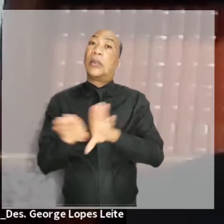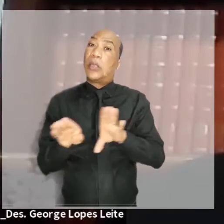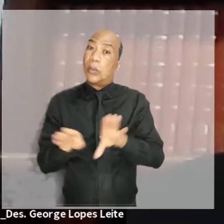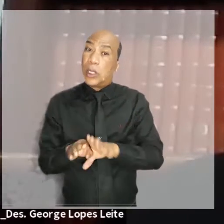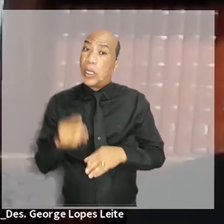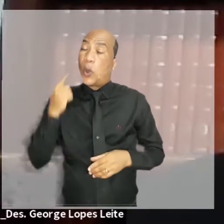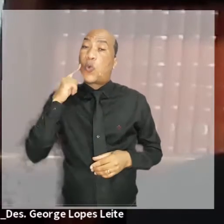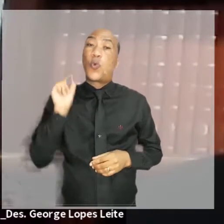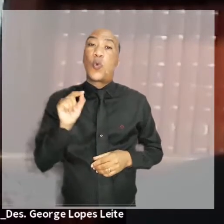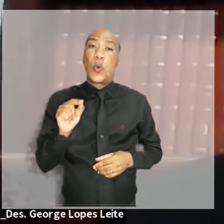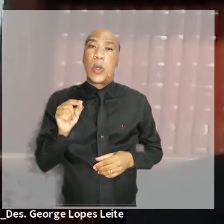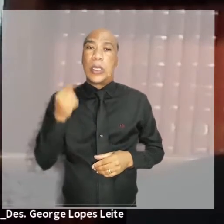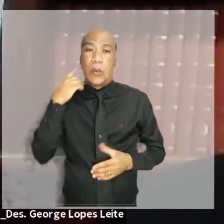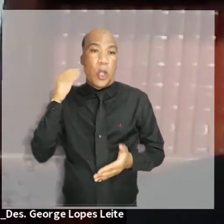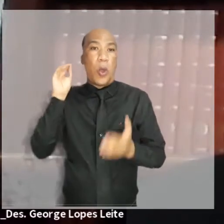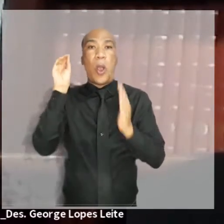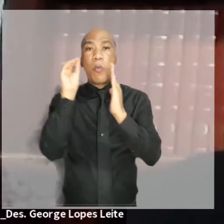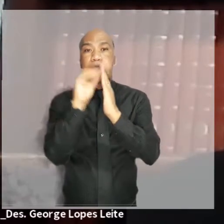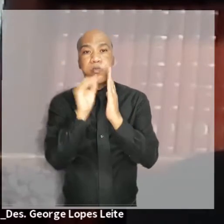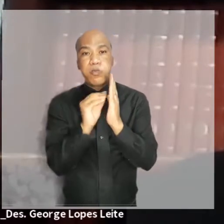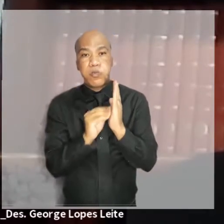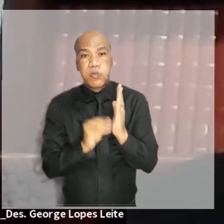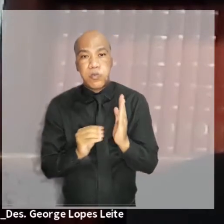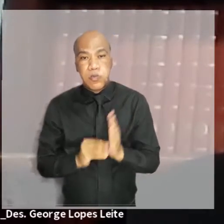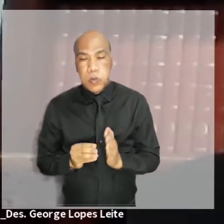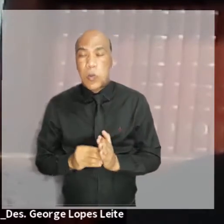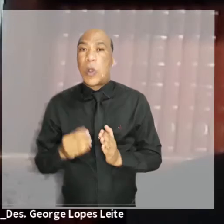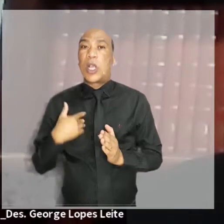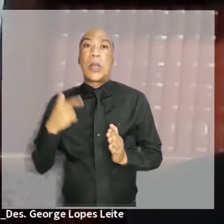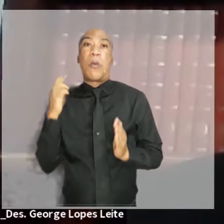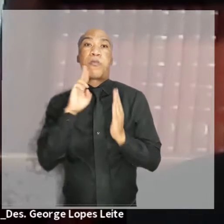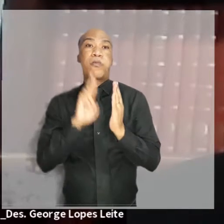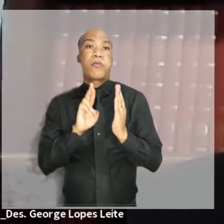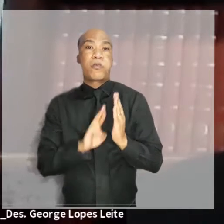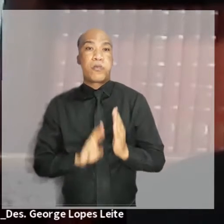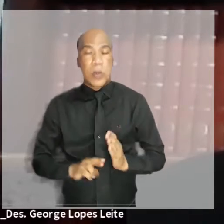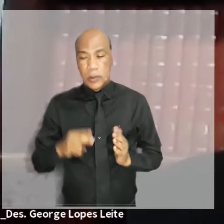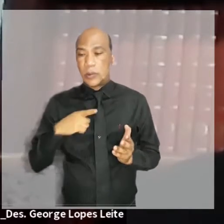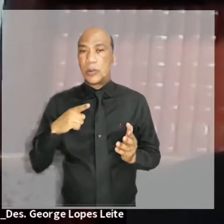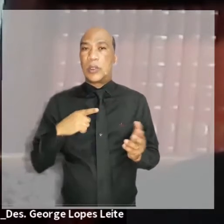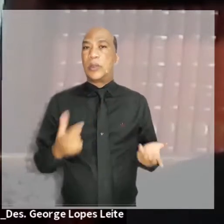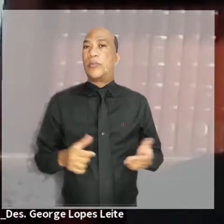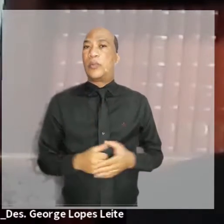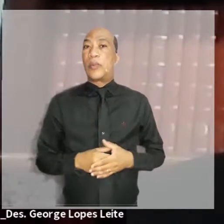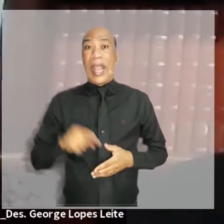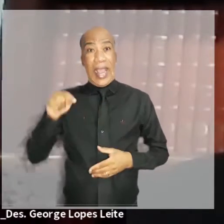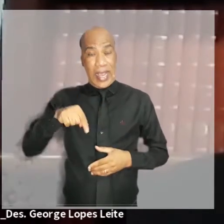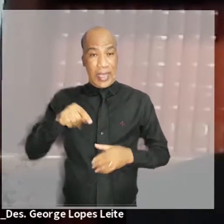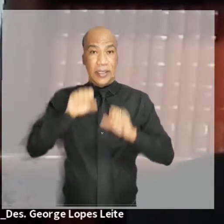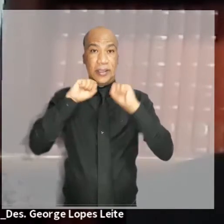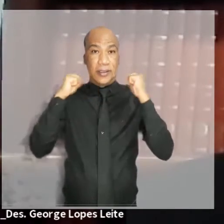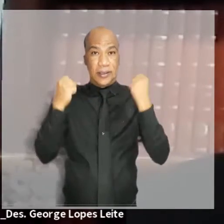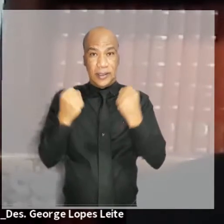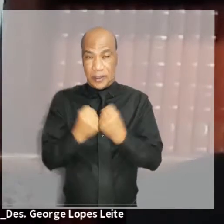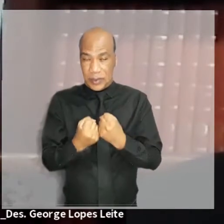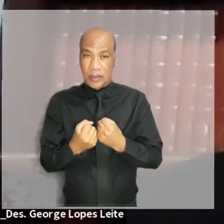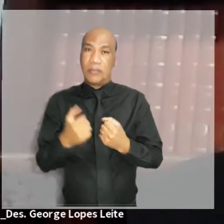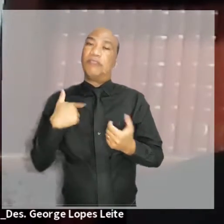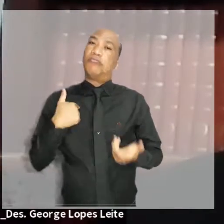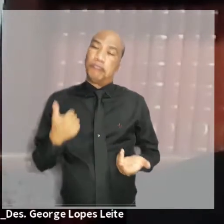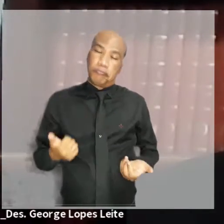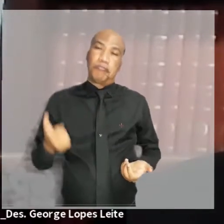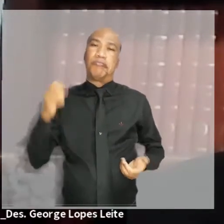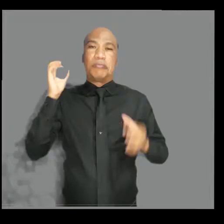e estratégias pedagógicas diferenciadas, mas principalmente pelo conteúdo de muitas das suas soluções educacionais.